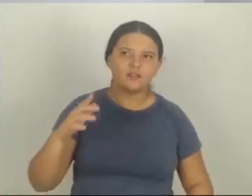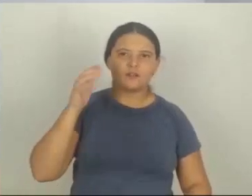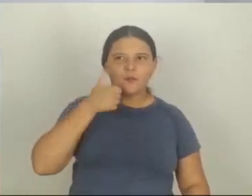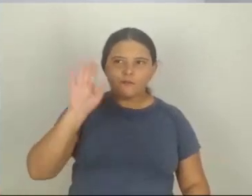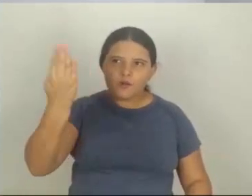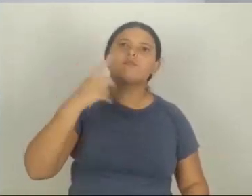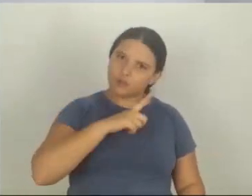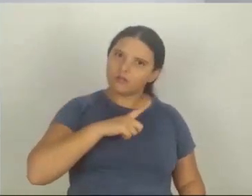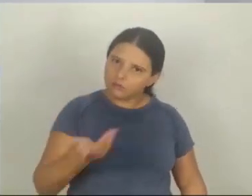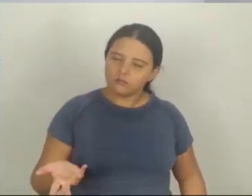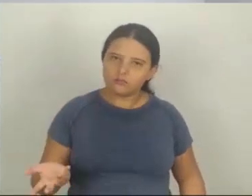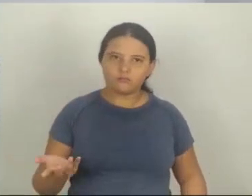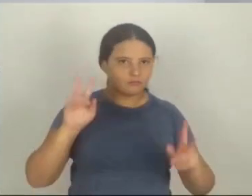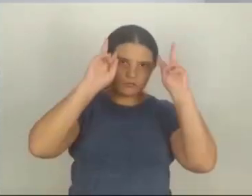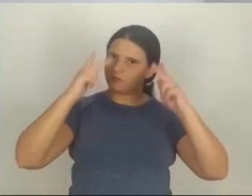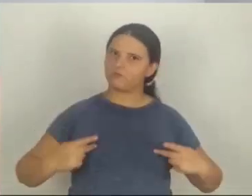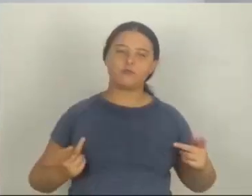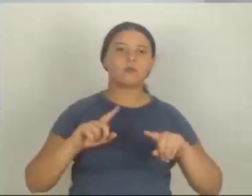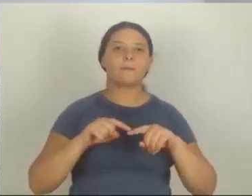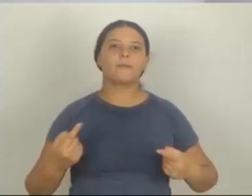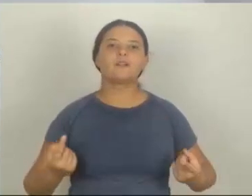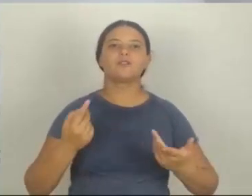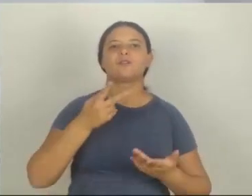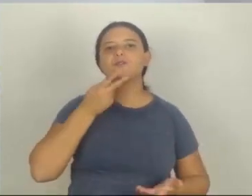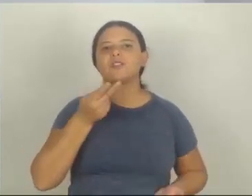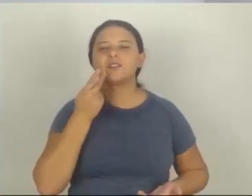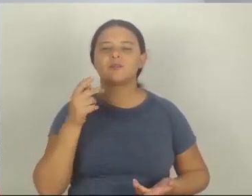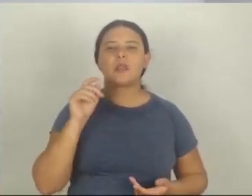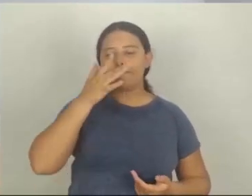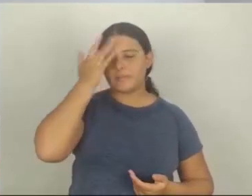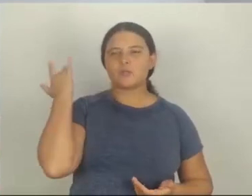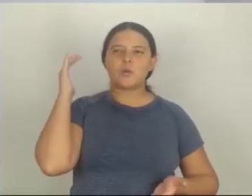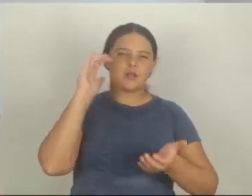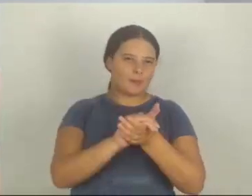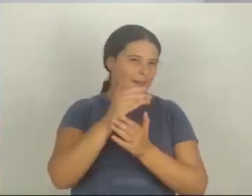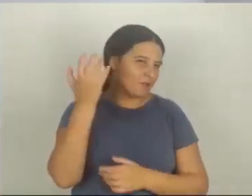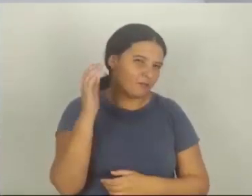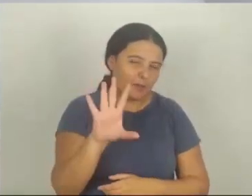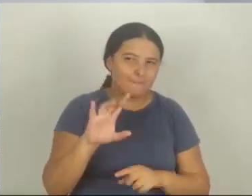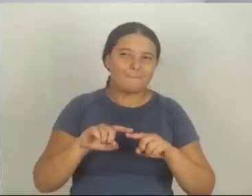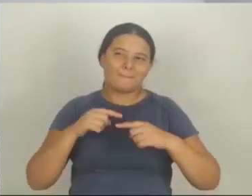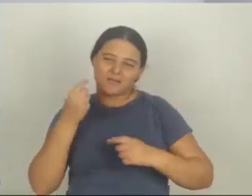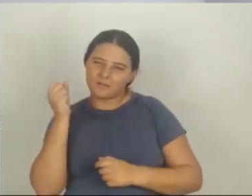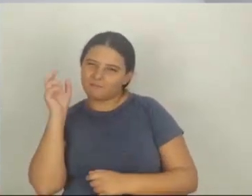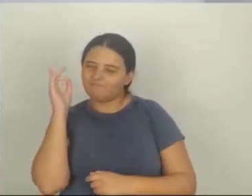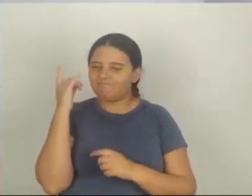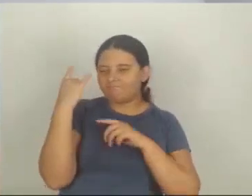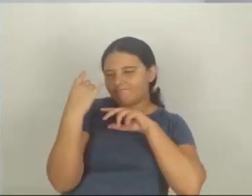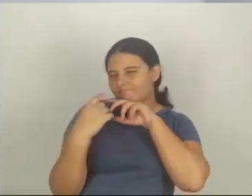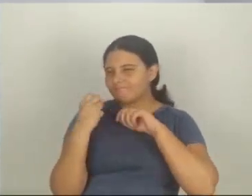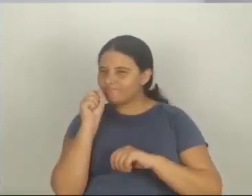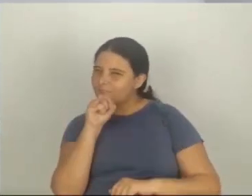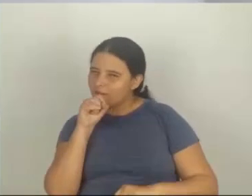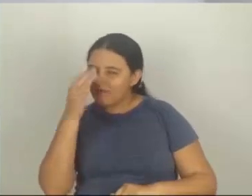Sempre tem de tudo quando a gente fala de ser humano. Mas nós estamos falando também aqui de quem não quer compromisso, mas seduz. Dá a